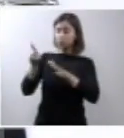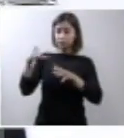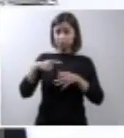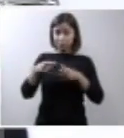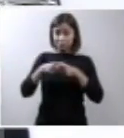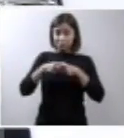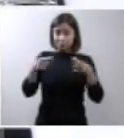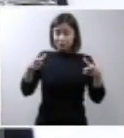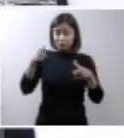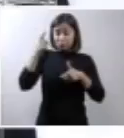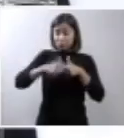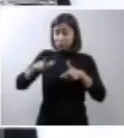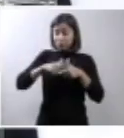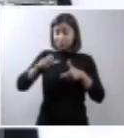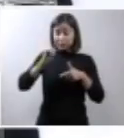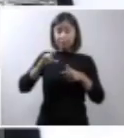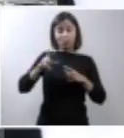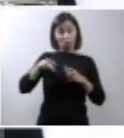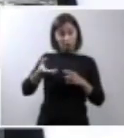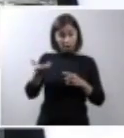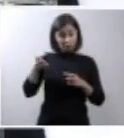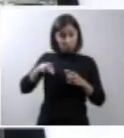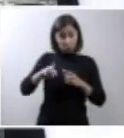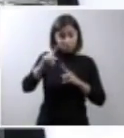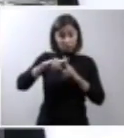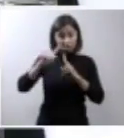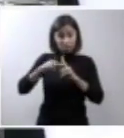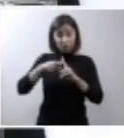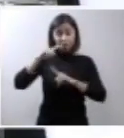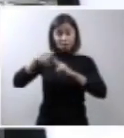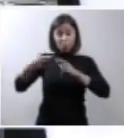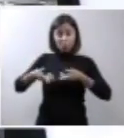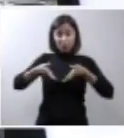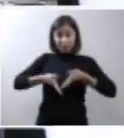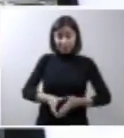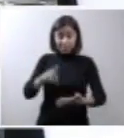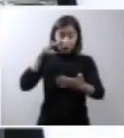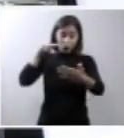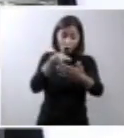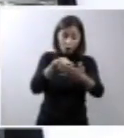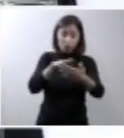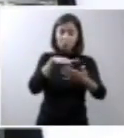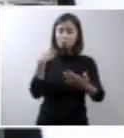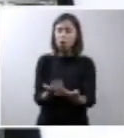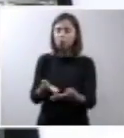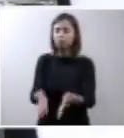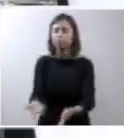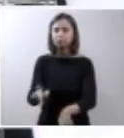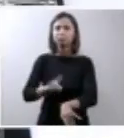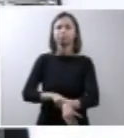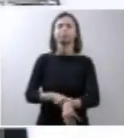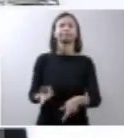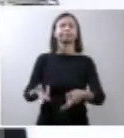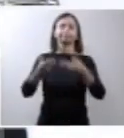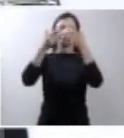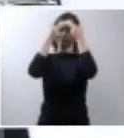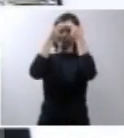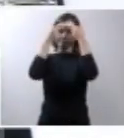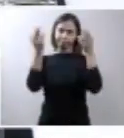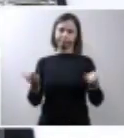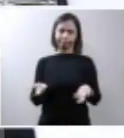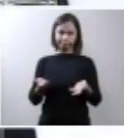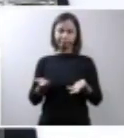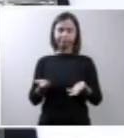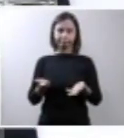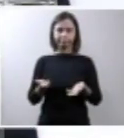bem maior, eu dentro de mim sabia que, se ela optasse em ficar com a criança, seria bem maior o trauma. Eu sabia que eu